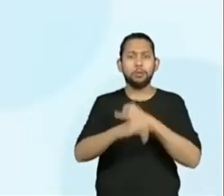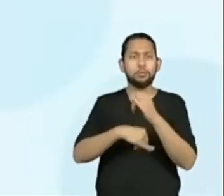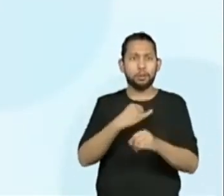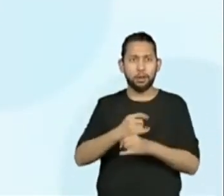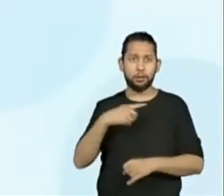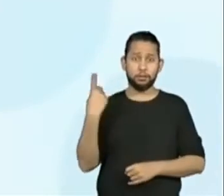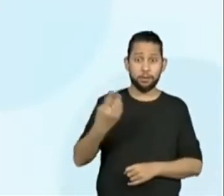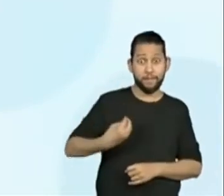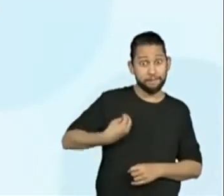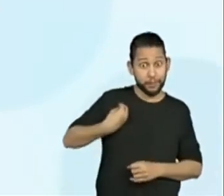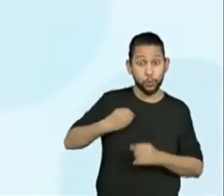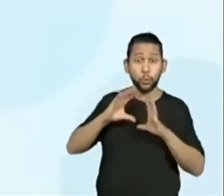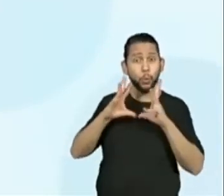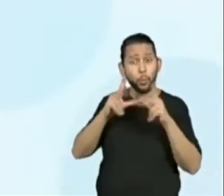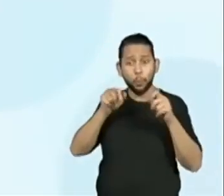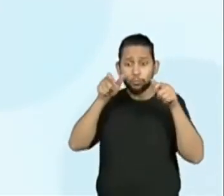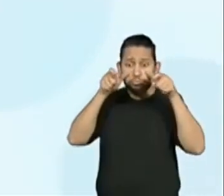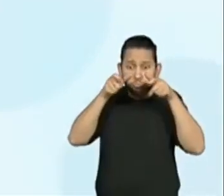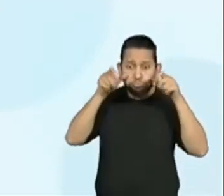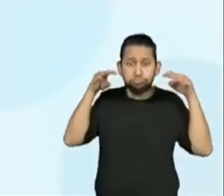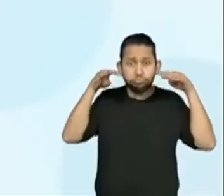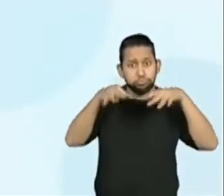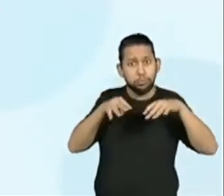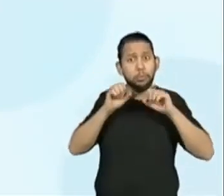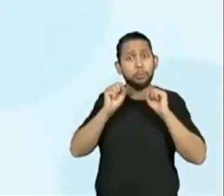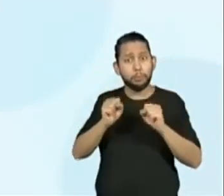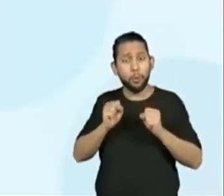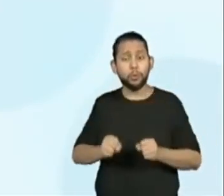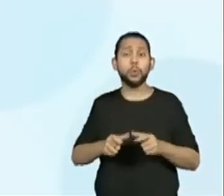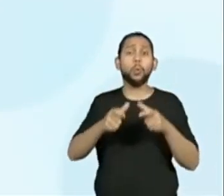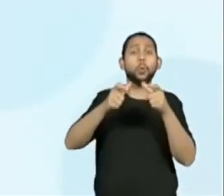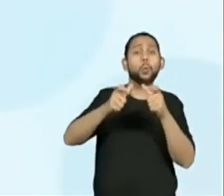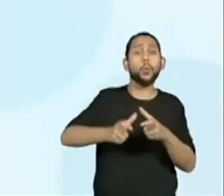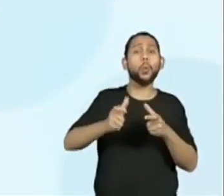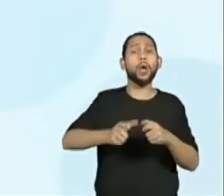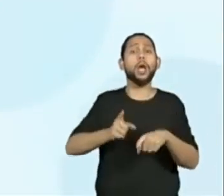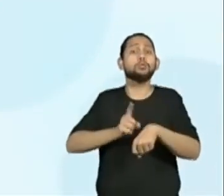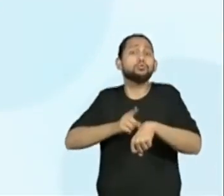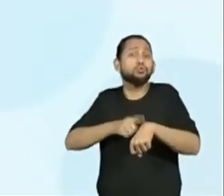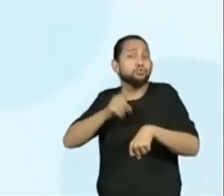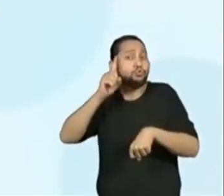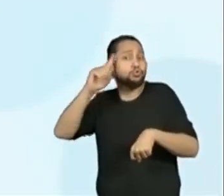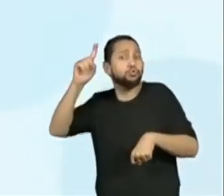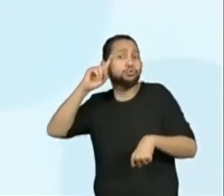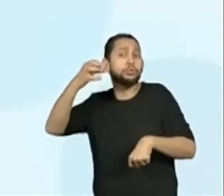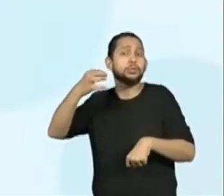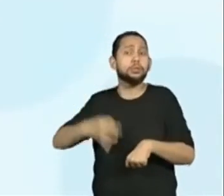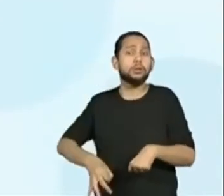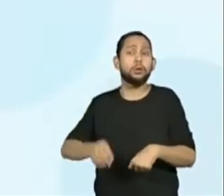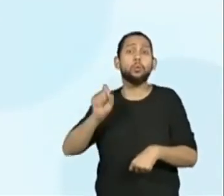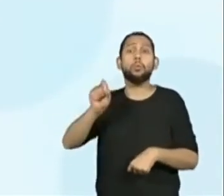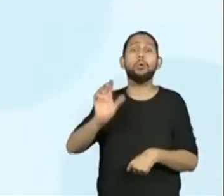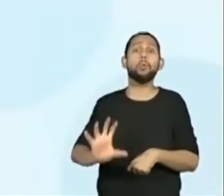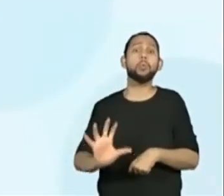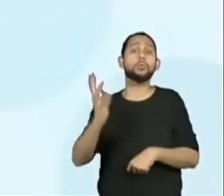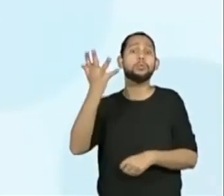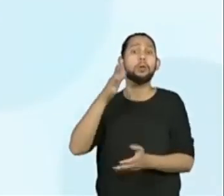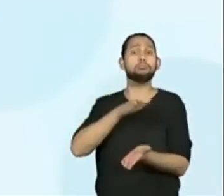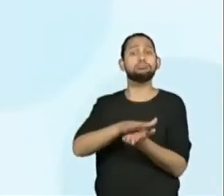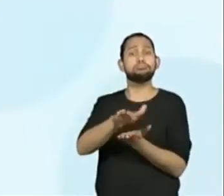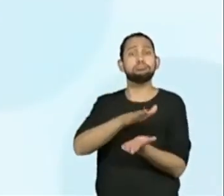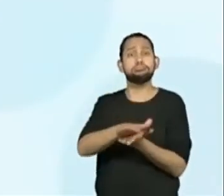vida pública, fatos, participantes, local e momento, tempo, da ocorrência do fato, assunto